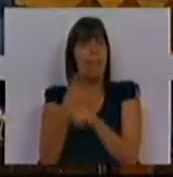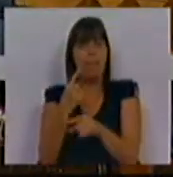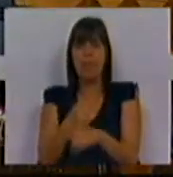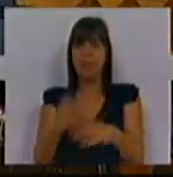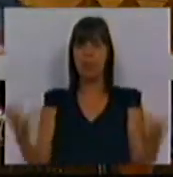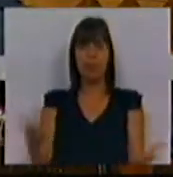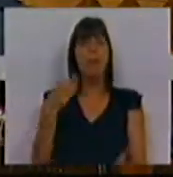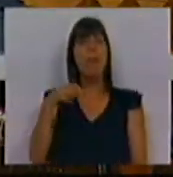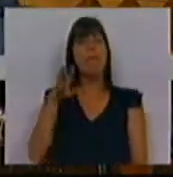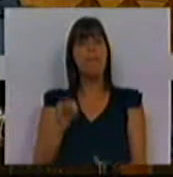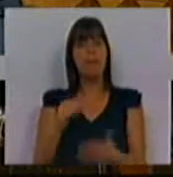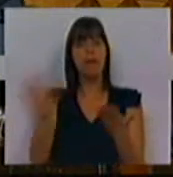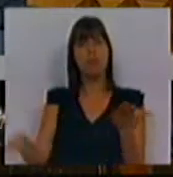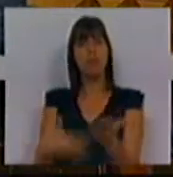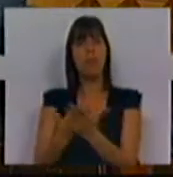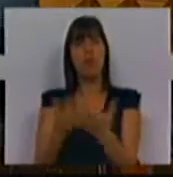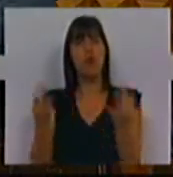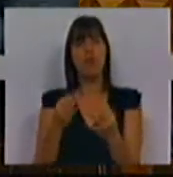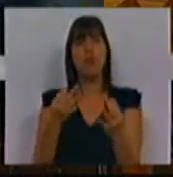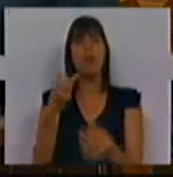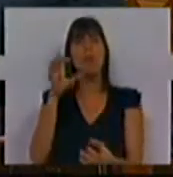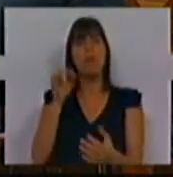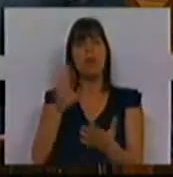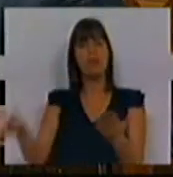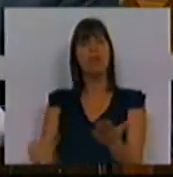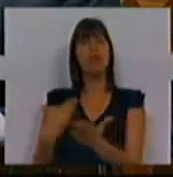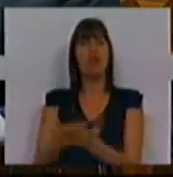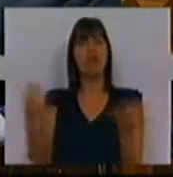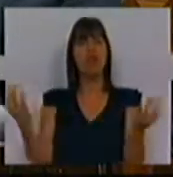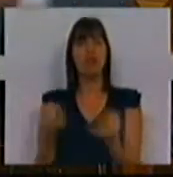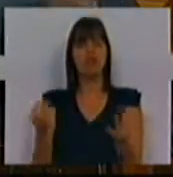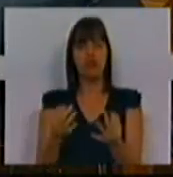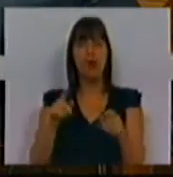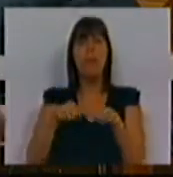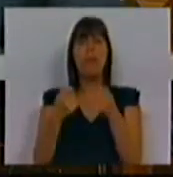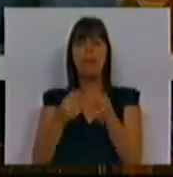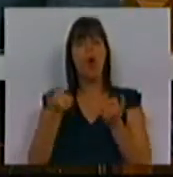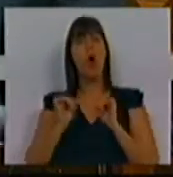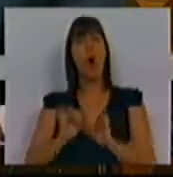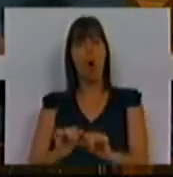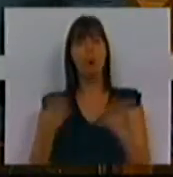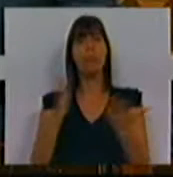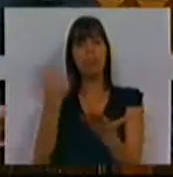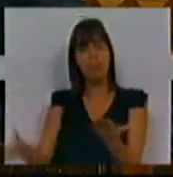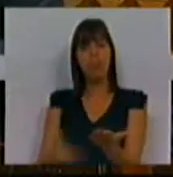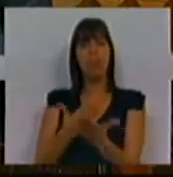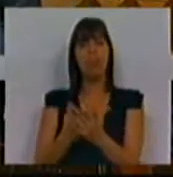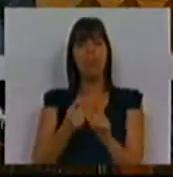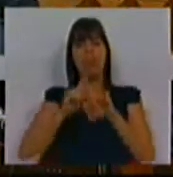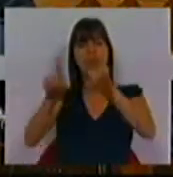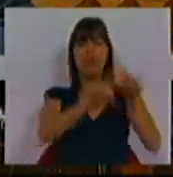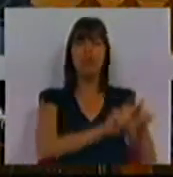coisa. O Partido Socialista apresentou propostas, o Partido Comunista apresentou propostas, os partidos da oposição apresentaram